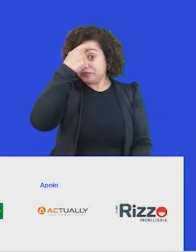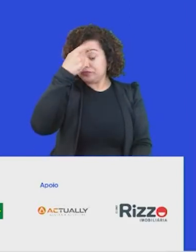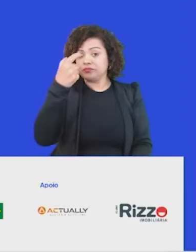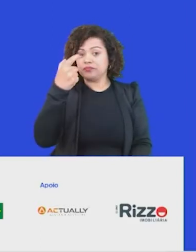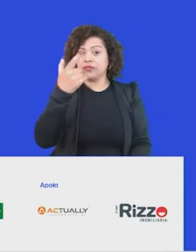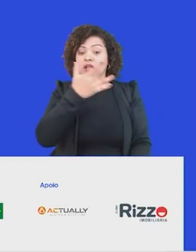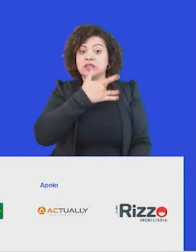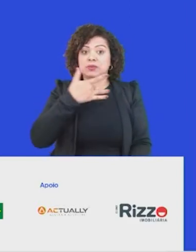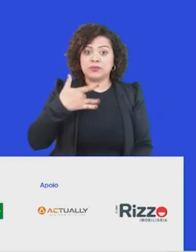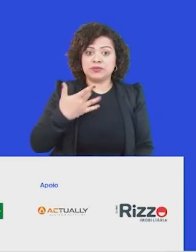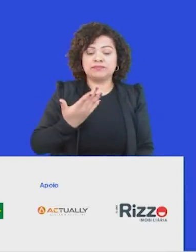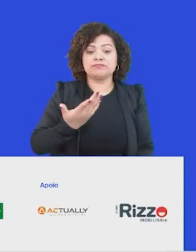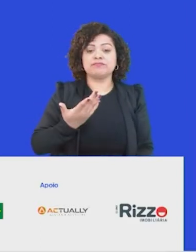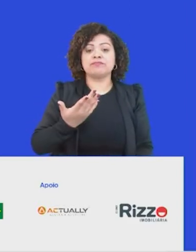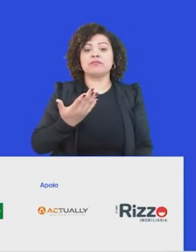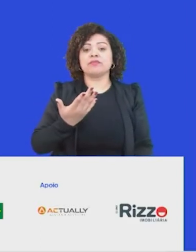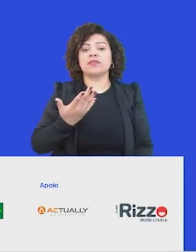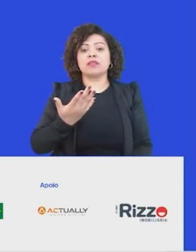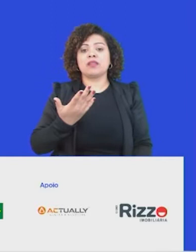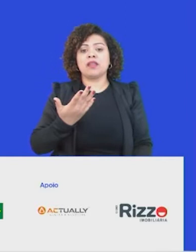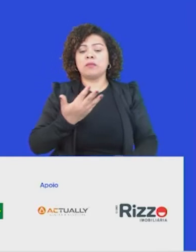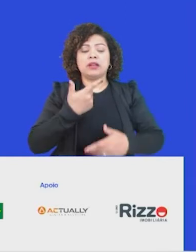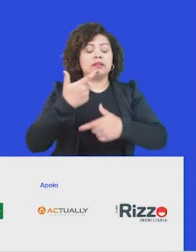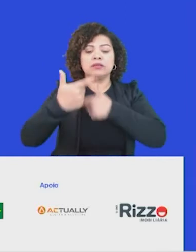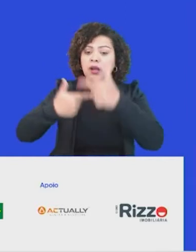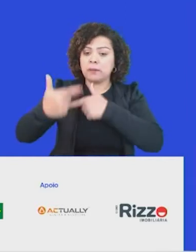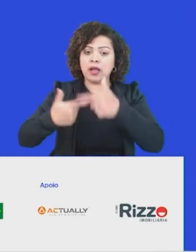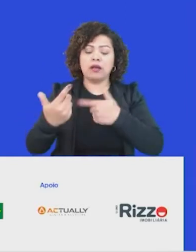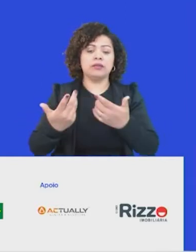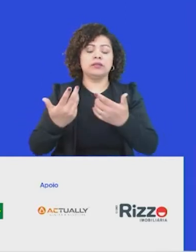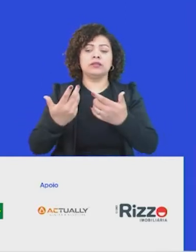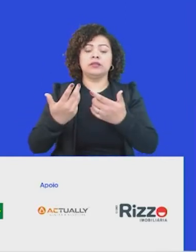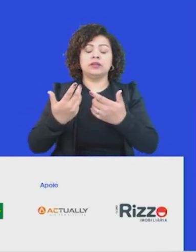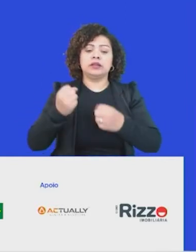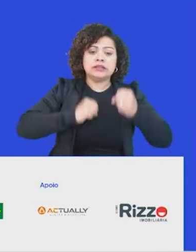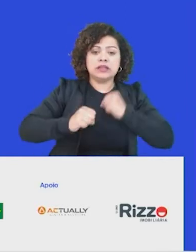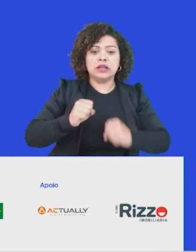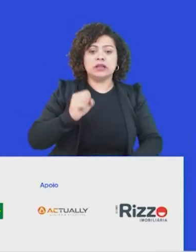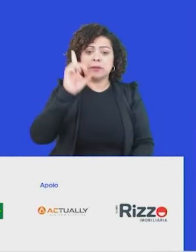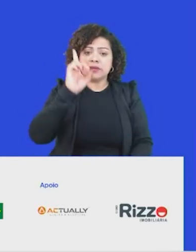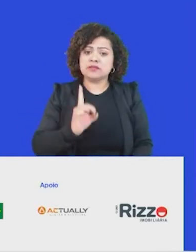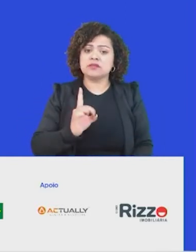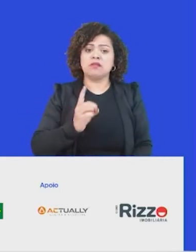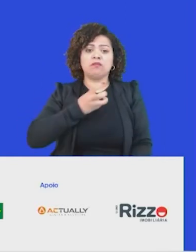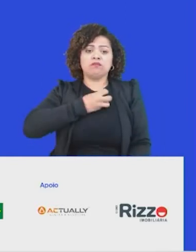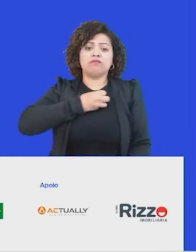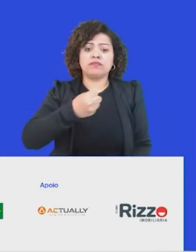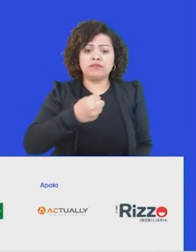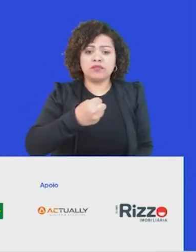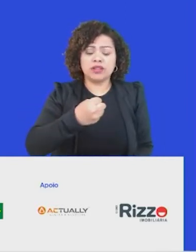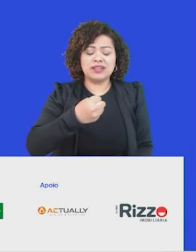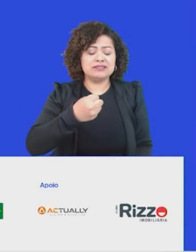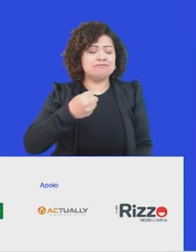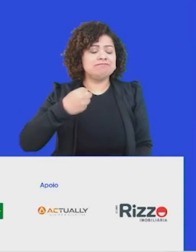crescentes taxas de burnout, que é uma doença de trabalho, pela depressão, ansiedade, suicídio, isso está cada vez